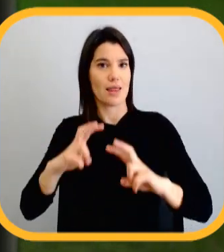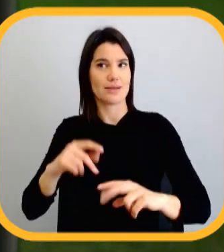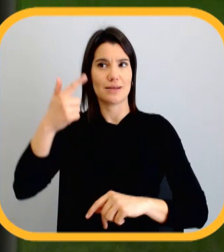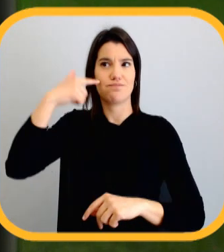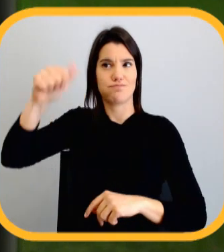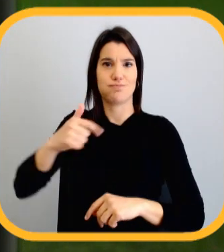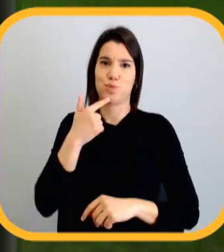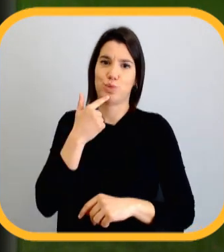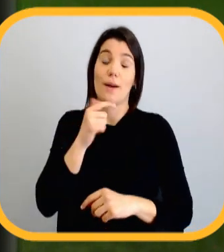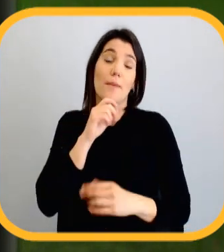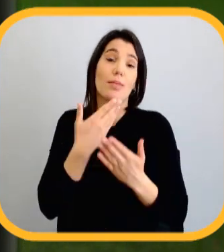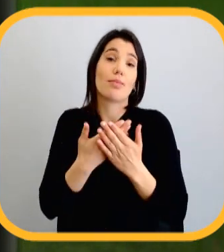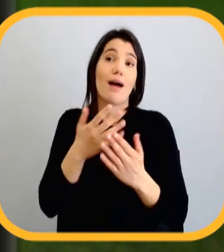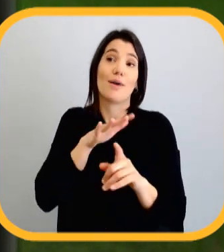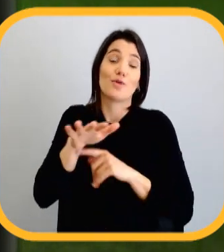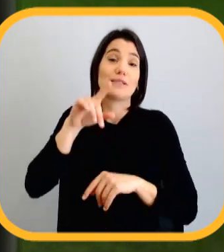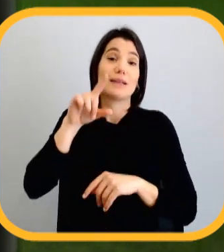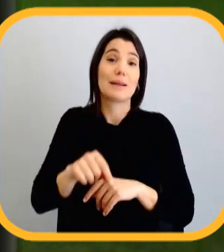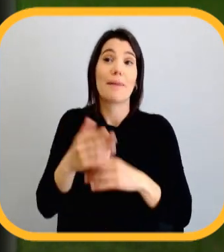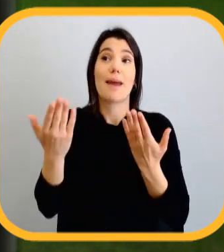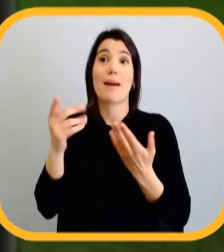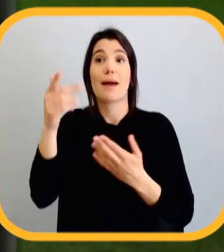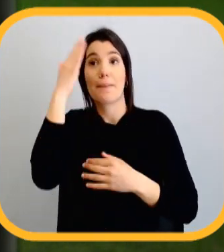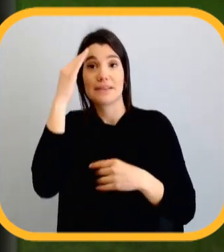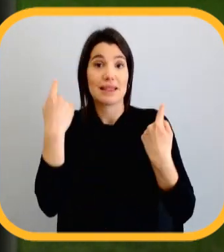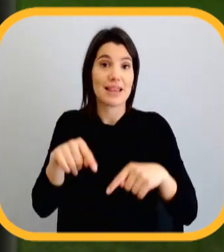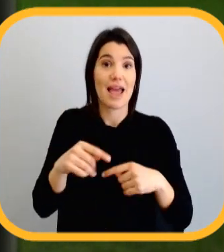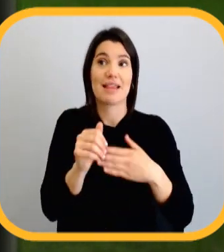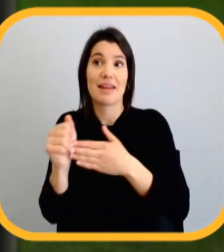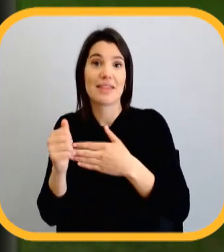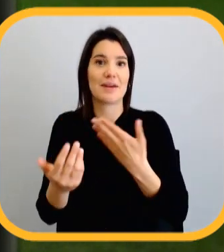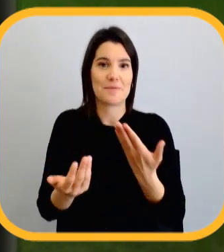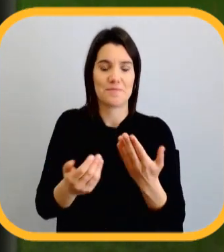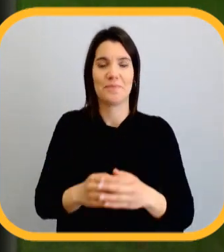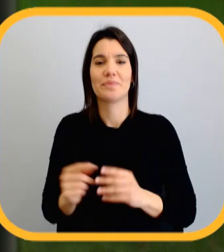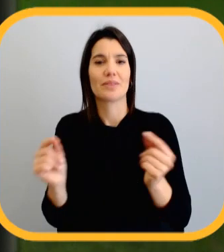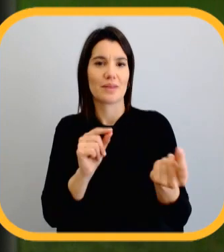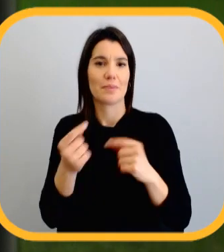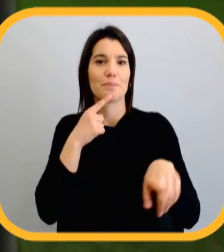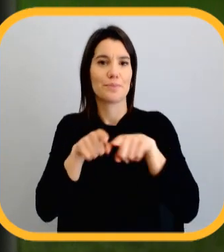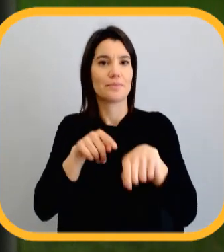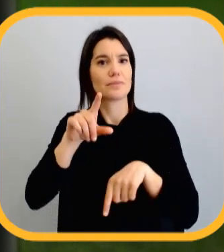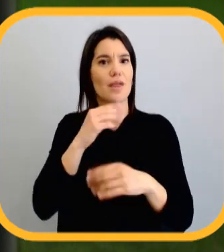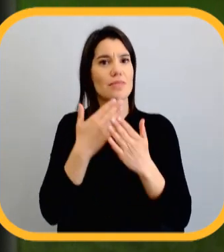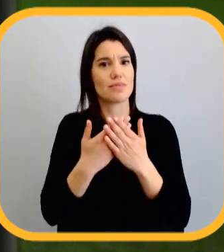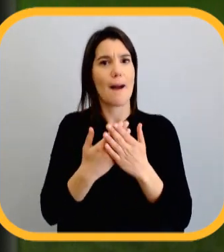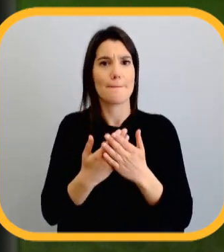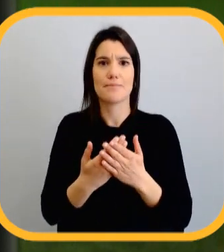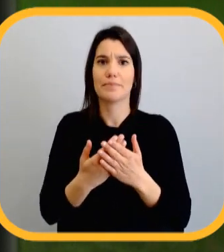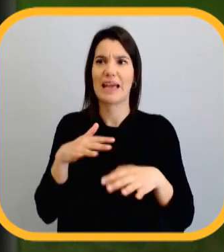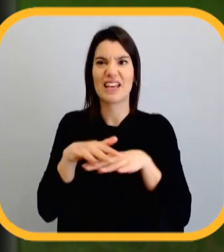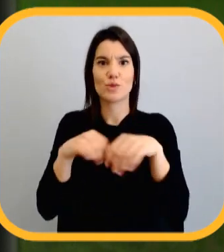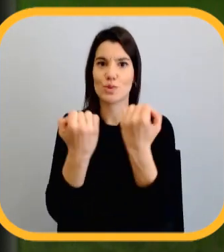o que pode afetar a percepção pública sobre a sua competência e capacidade de liderança. Os debates políticos geram, frequentemente,